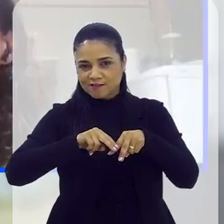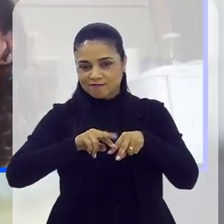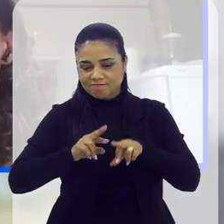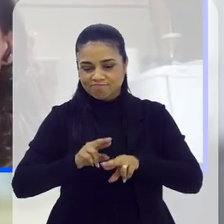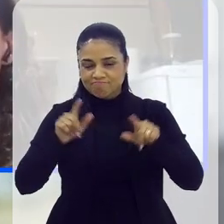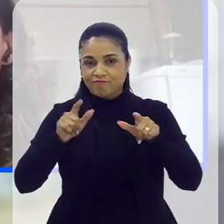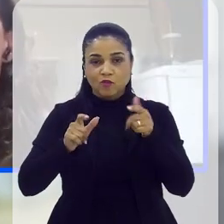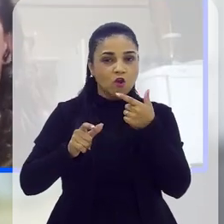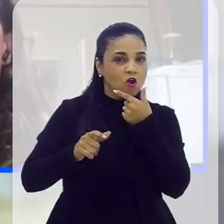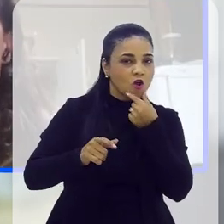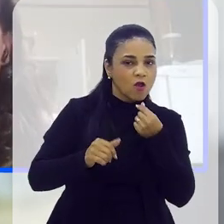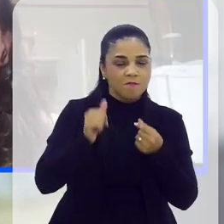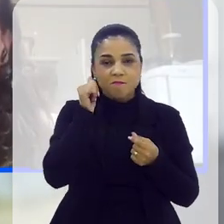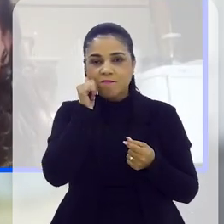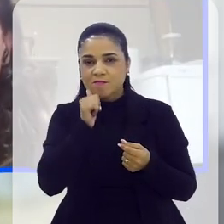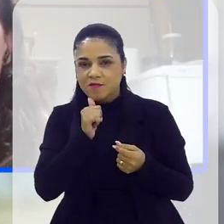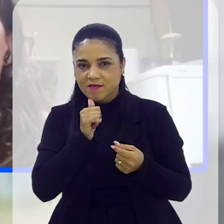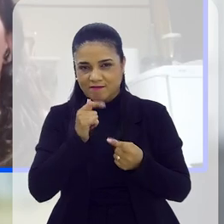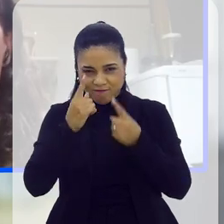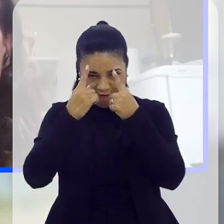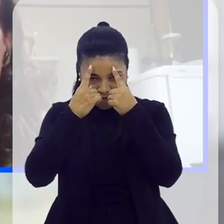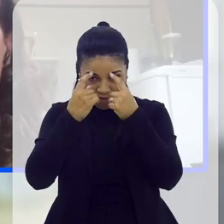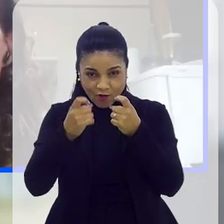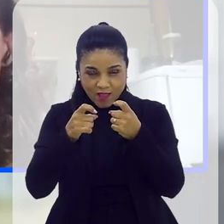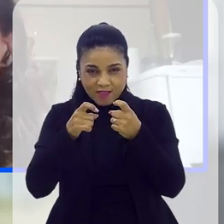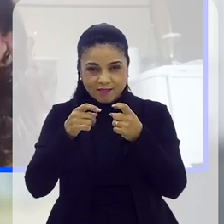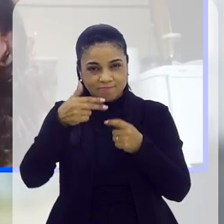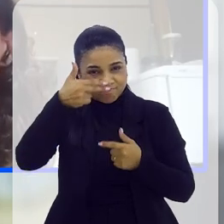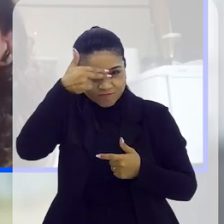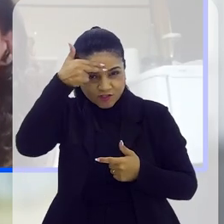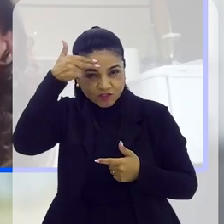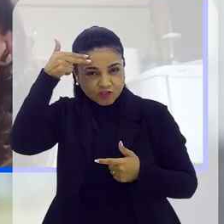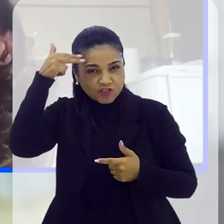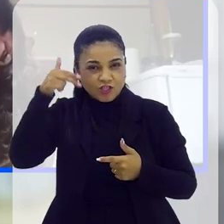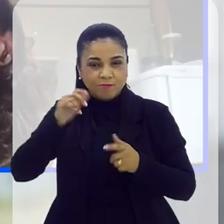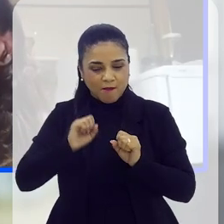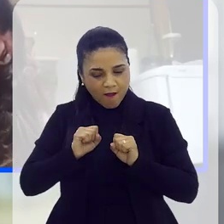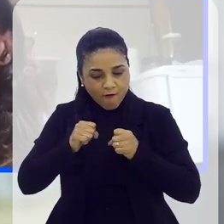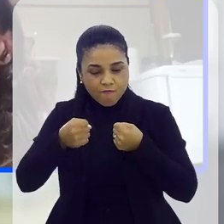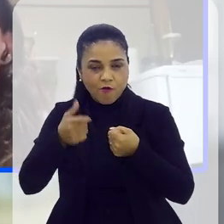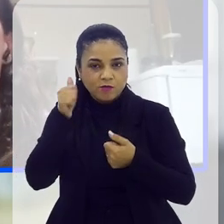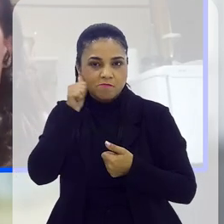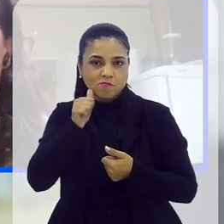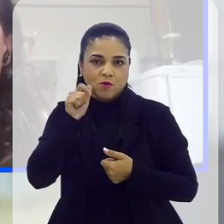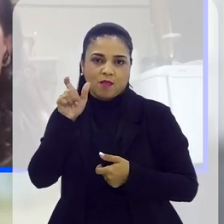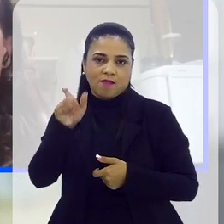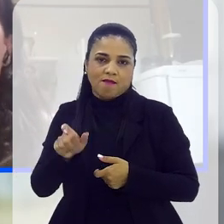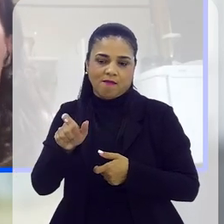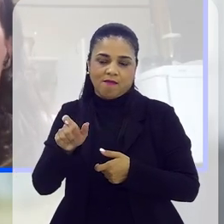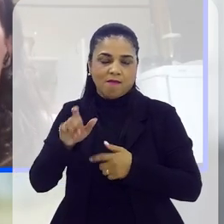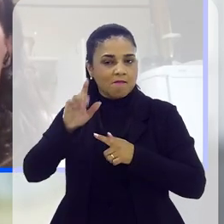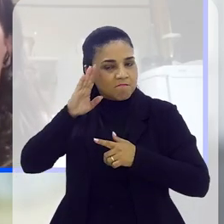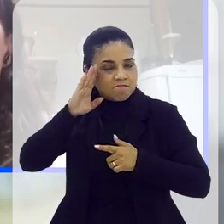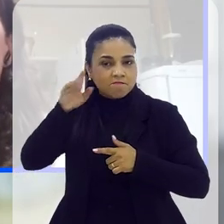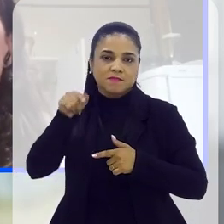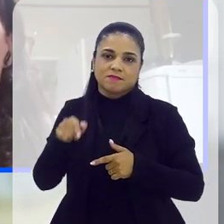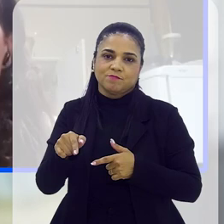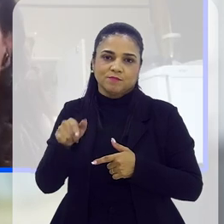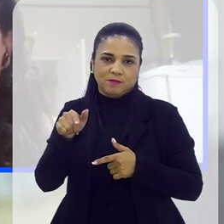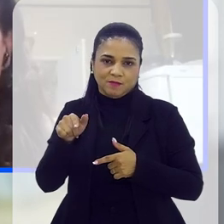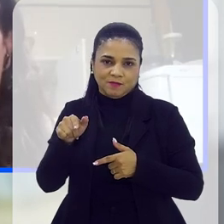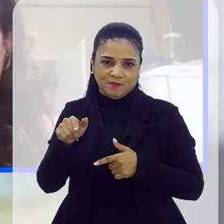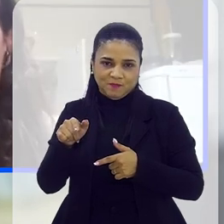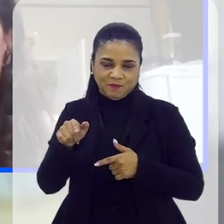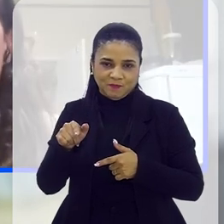Então, por meio da violência, se reforçam esses estigmas, e a mulher, por isso, é um alvo, é um dos